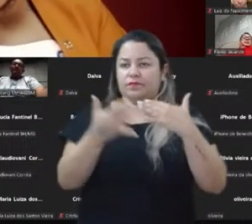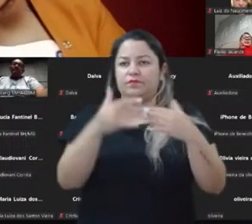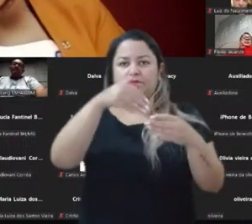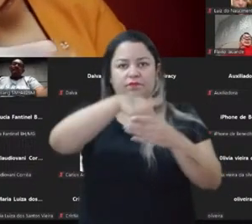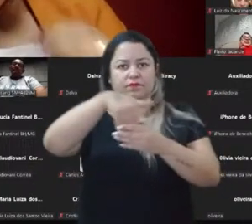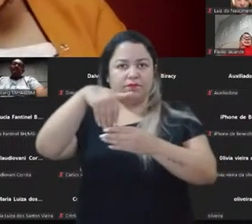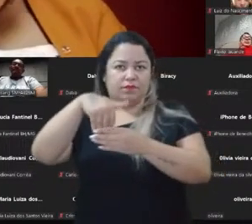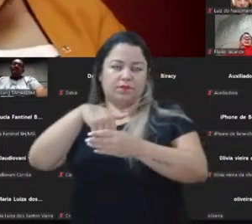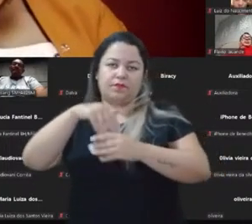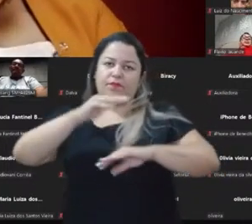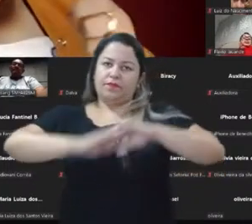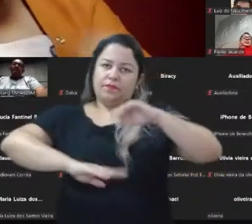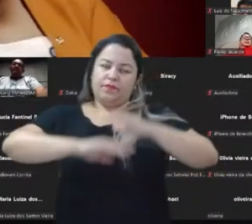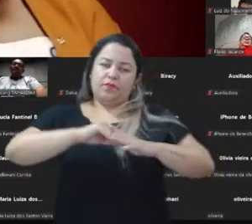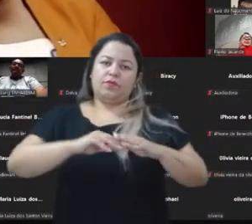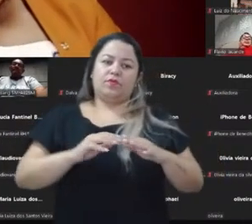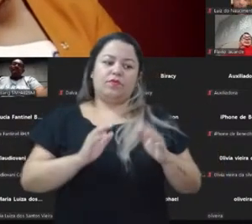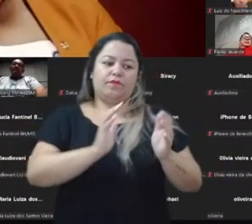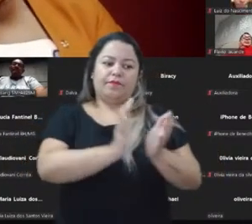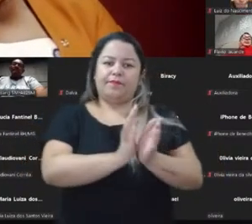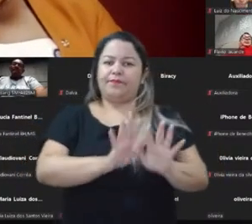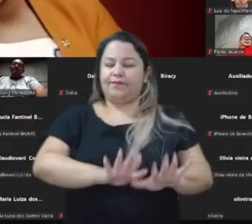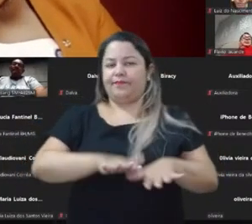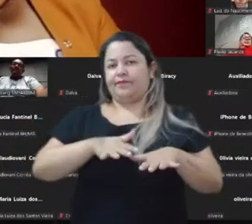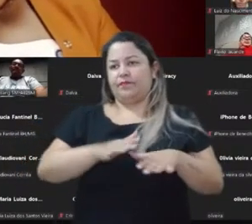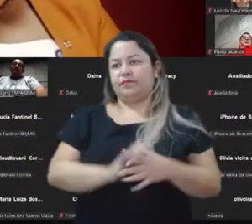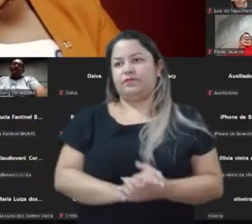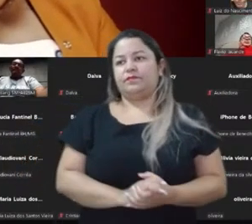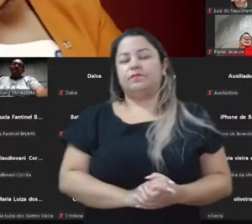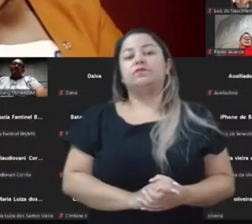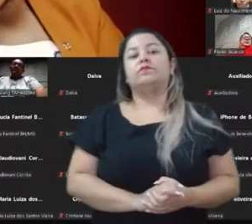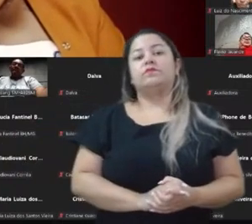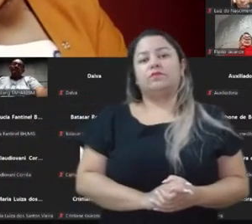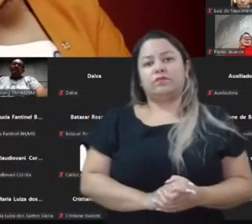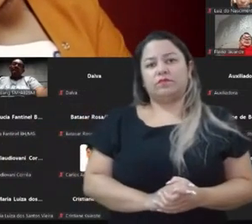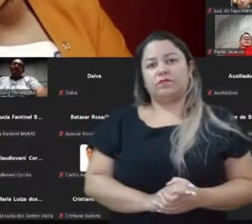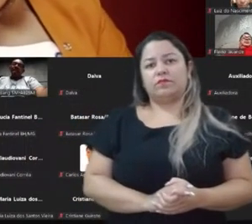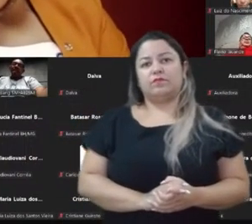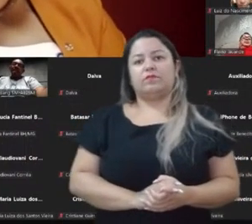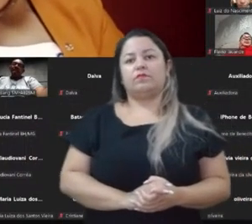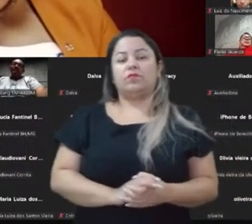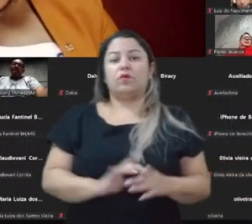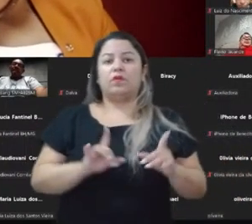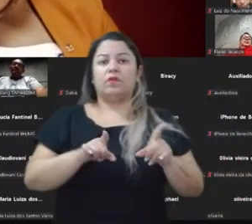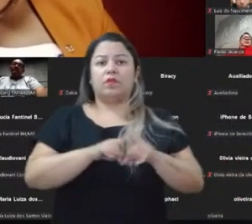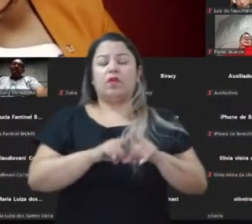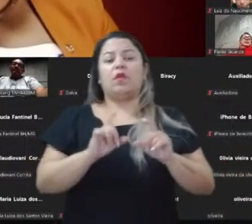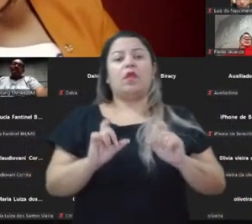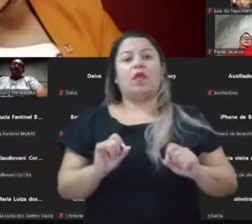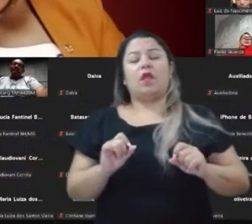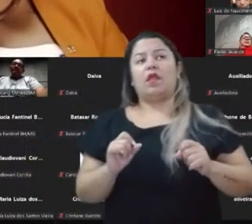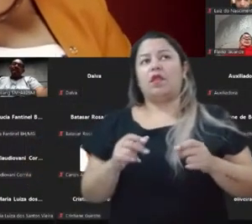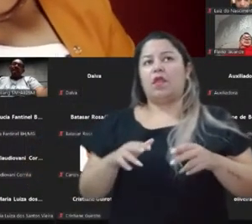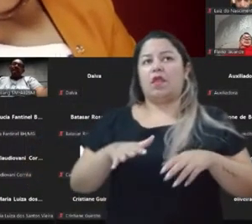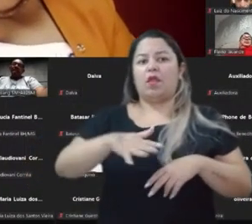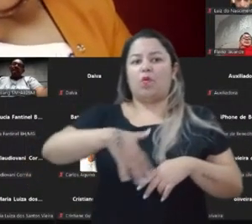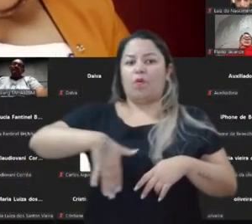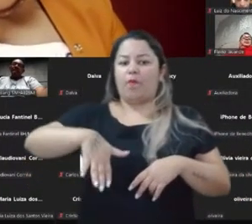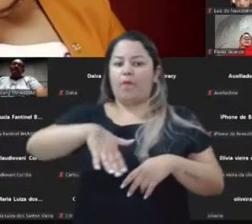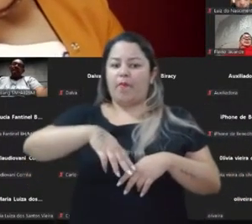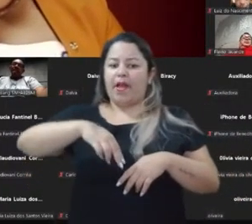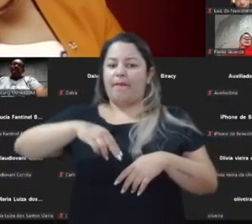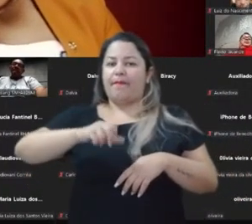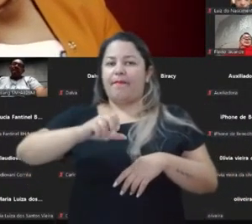foram aqueles atos de comício formal, era quando a atividade de campanha era quase uma micareta, olha o que Bolsonaro fez